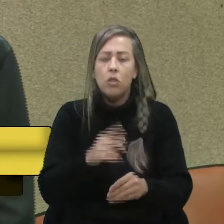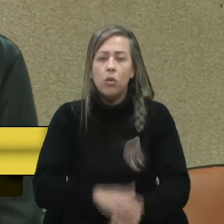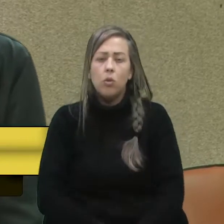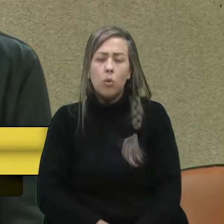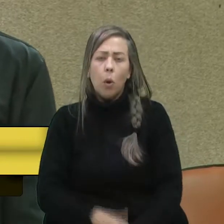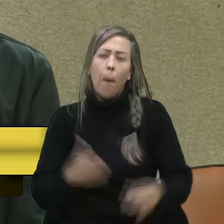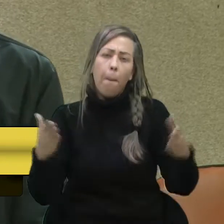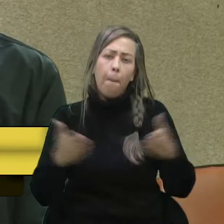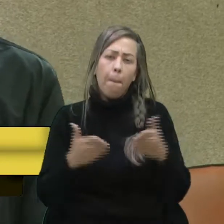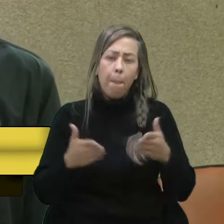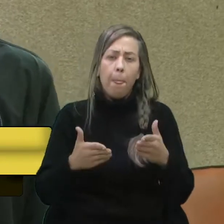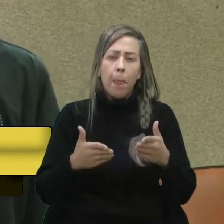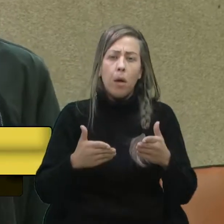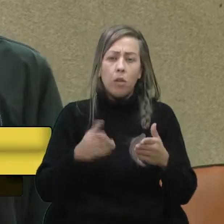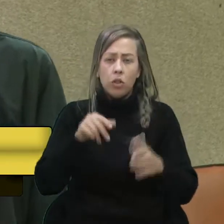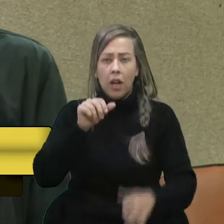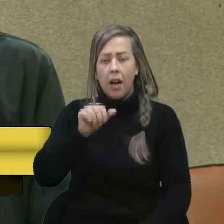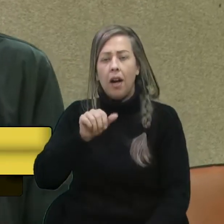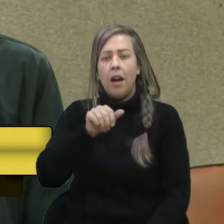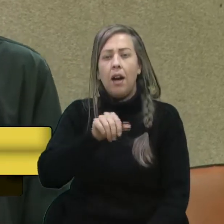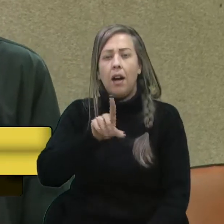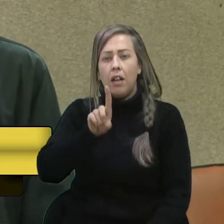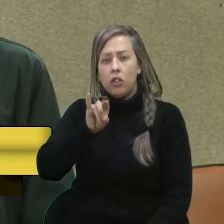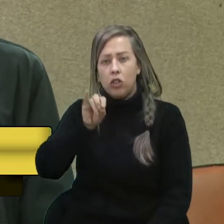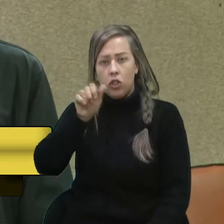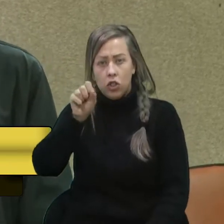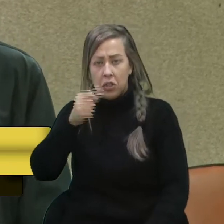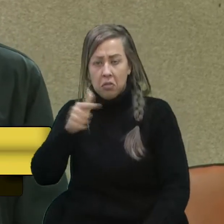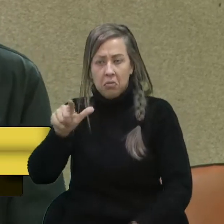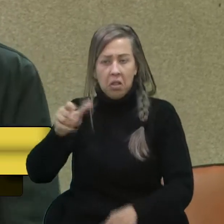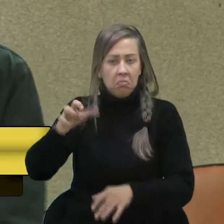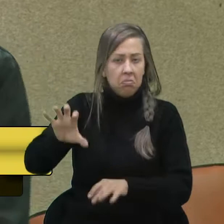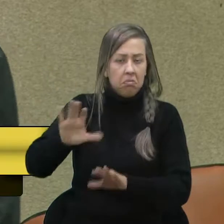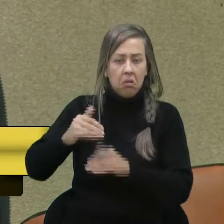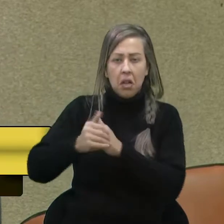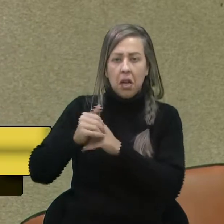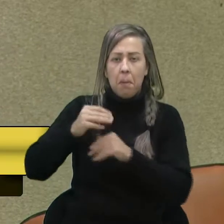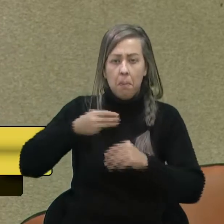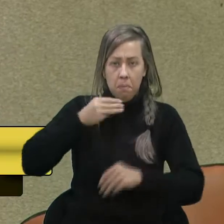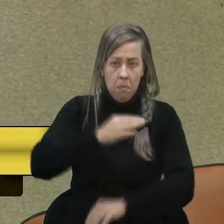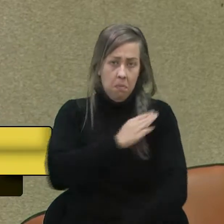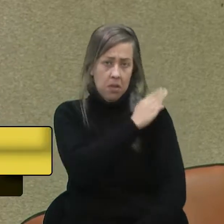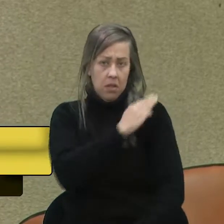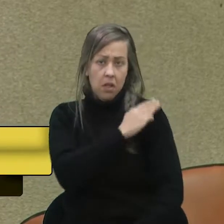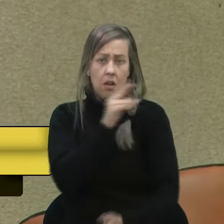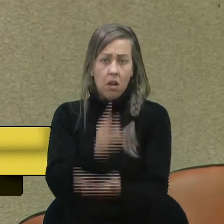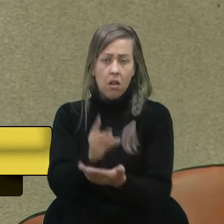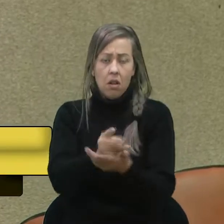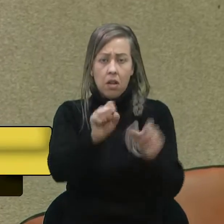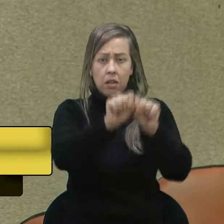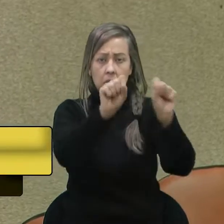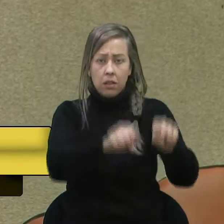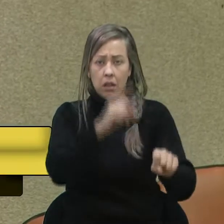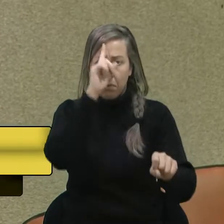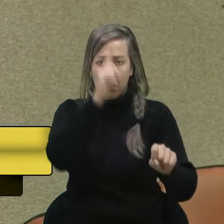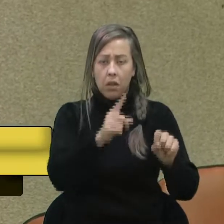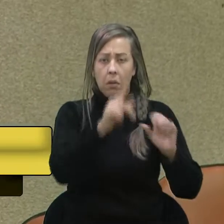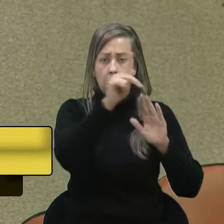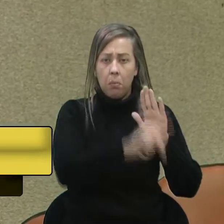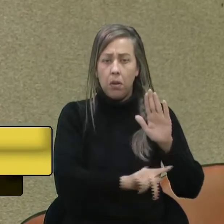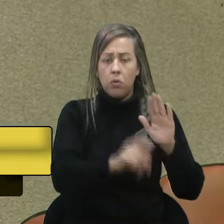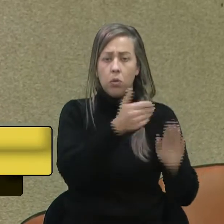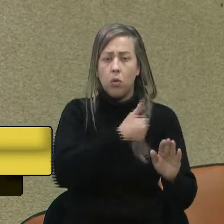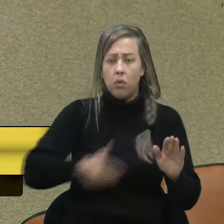o ministro Dias Toffoli, a qual eu não nutro nenhum tipo de apreço, decidiu que tem que se manter o sistema que foi decidido com o governo federal.